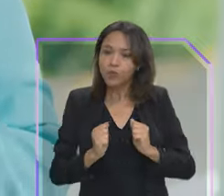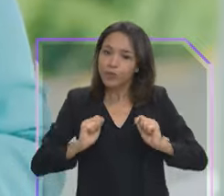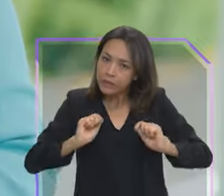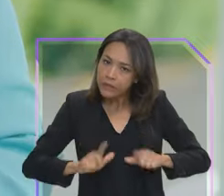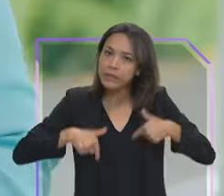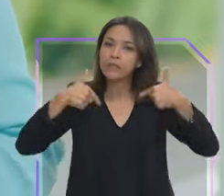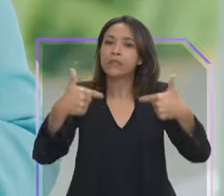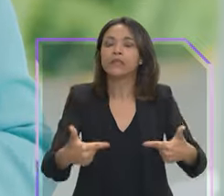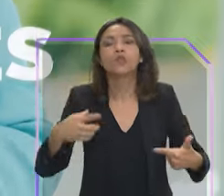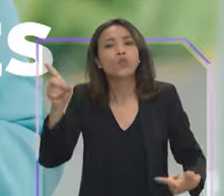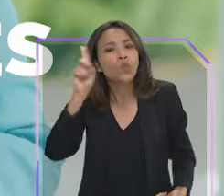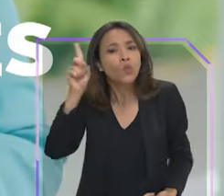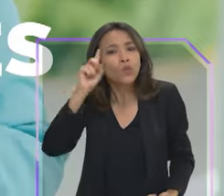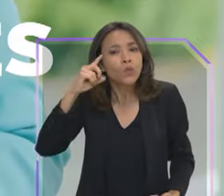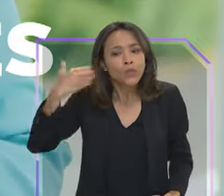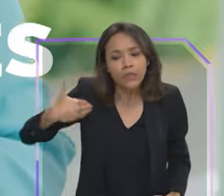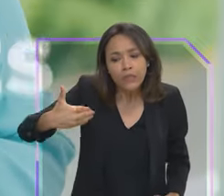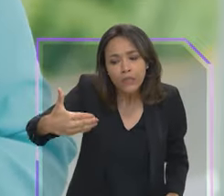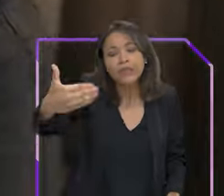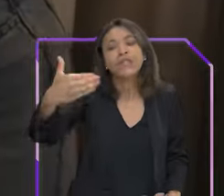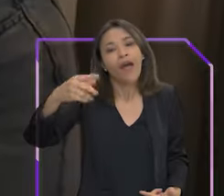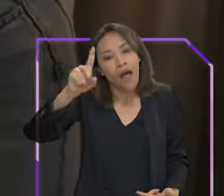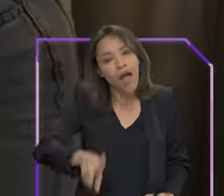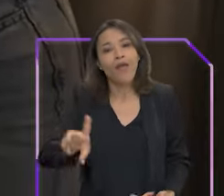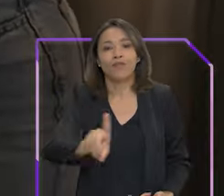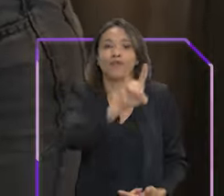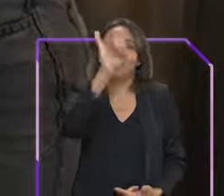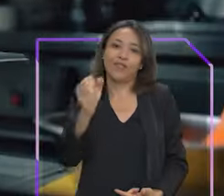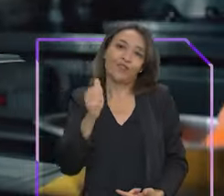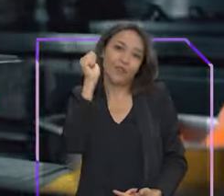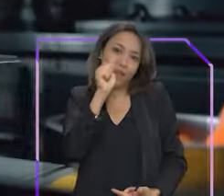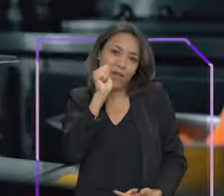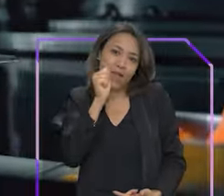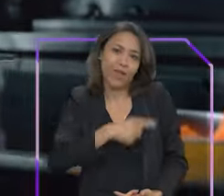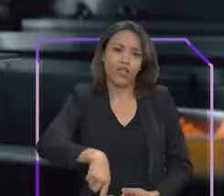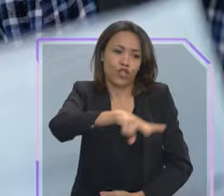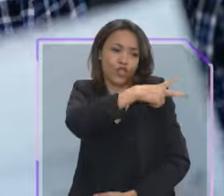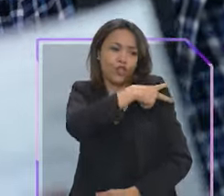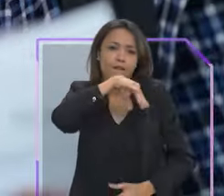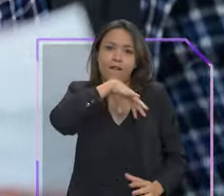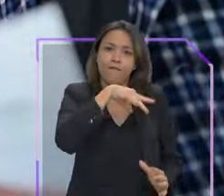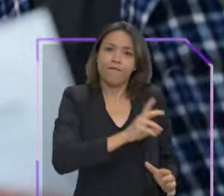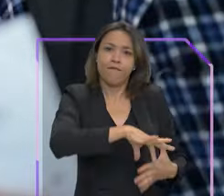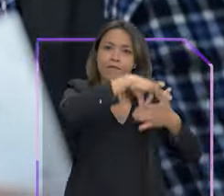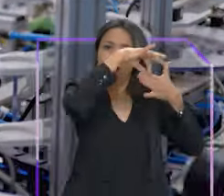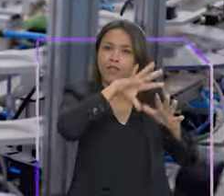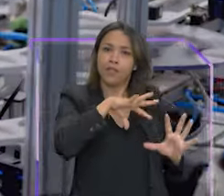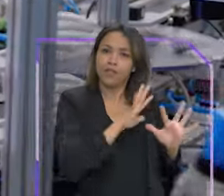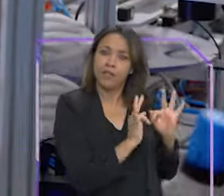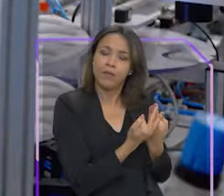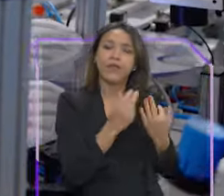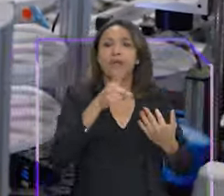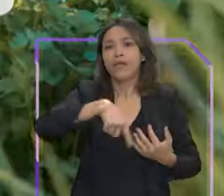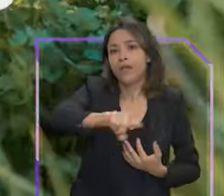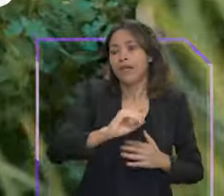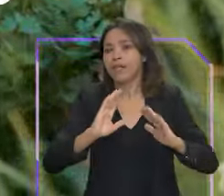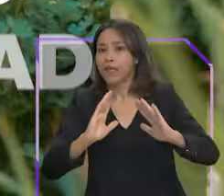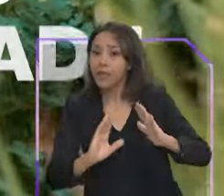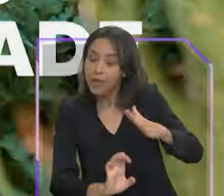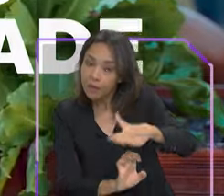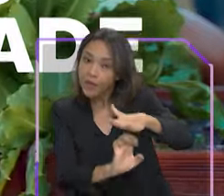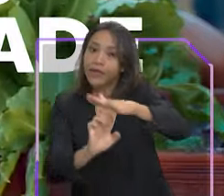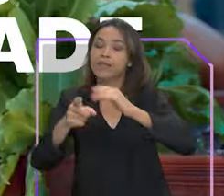todos os dias seja Dia das Mulheres. Muitas, chefes de família, donas de casa, empresárias, empreendedoras,